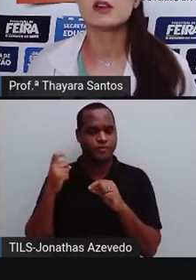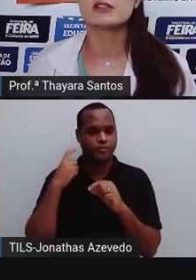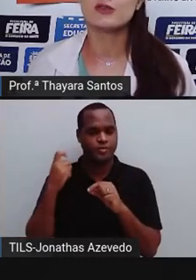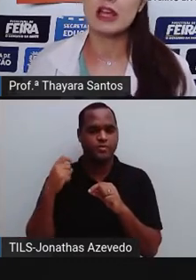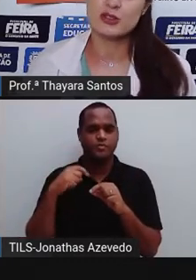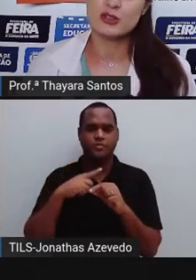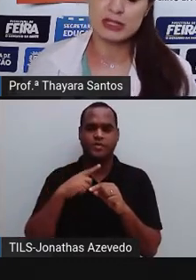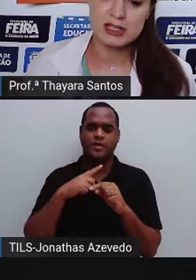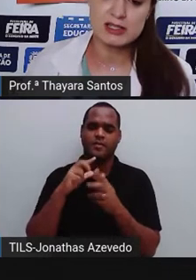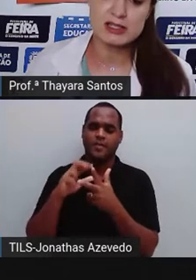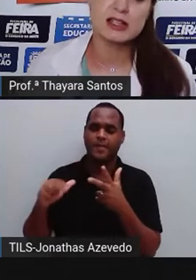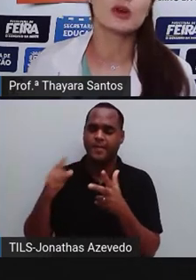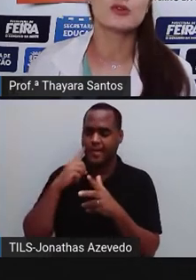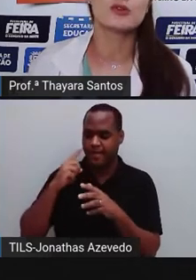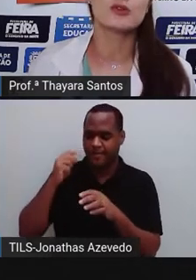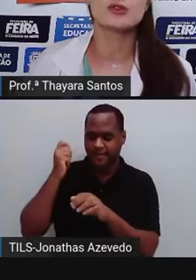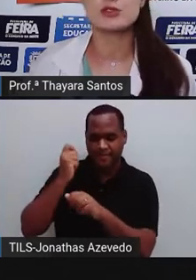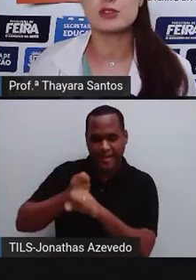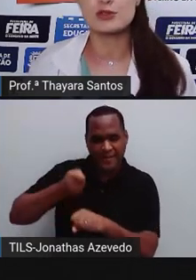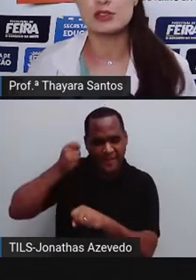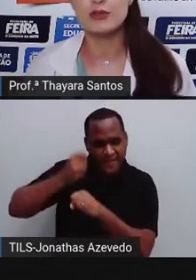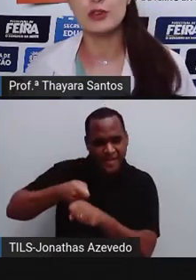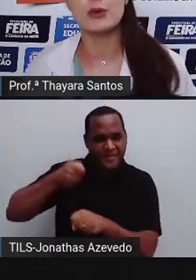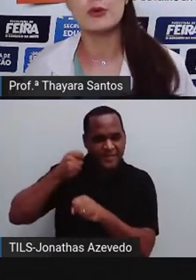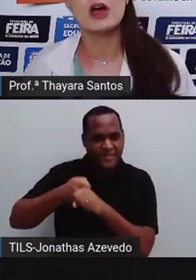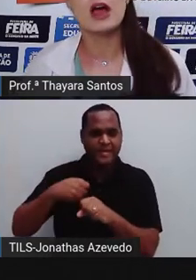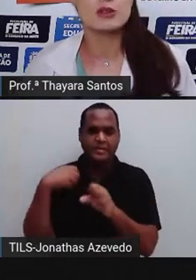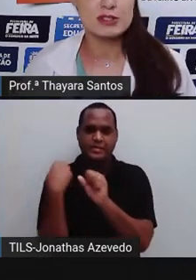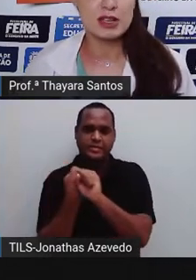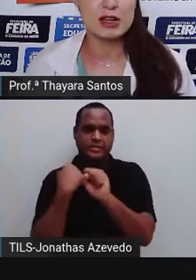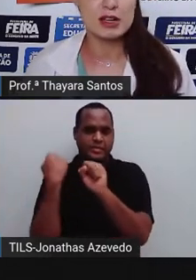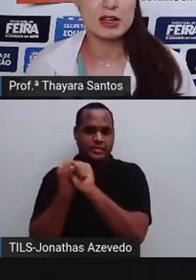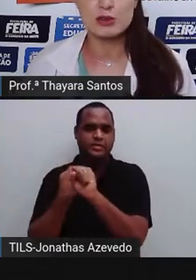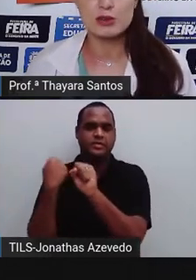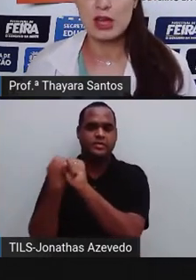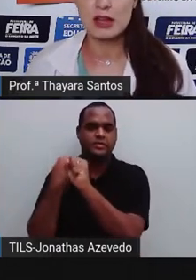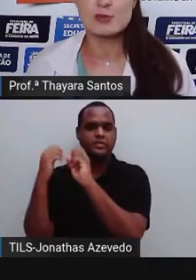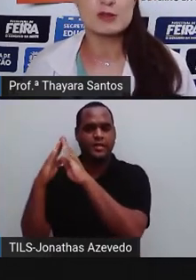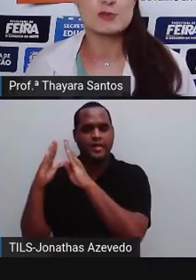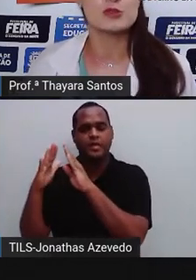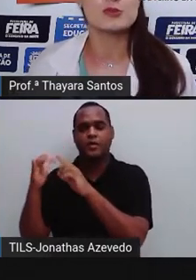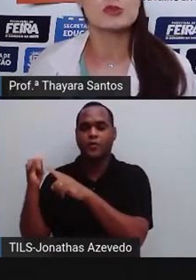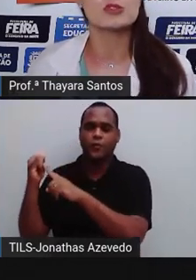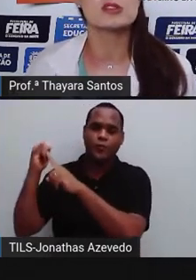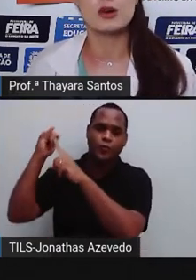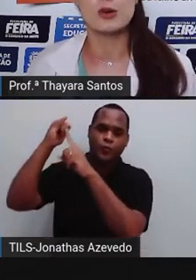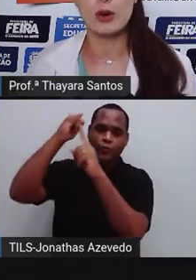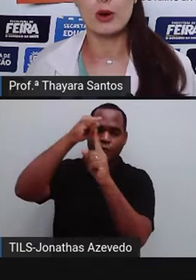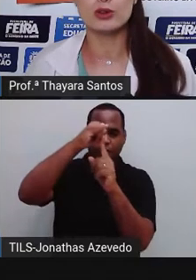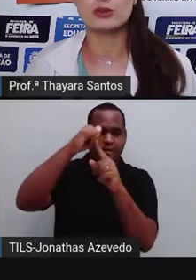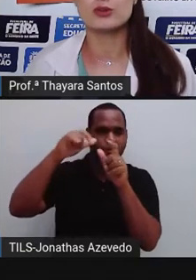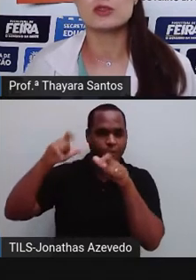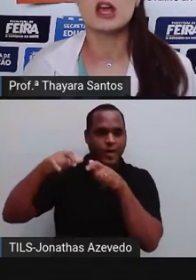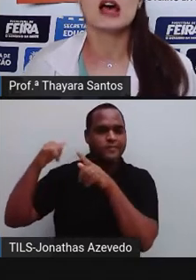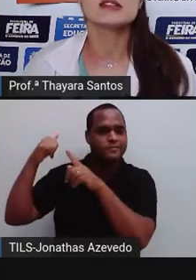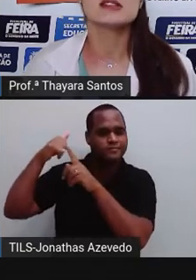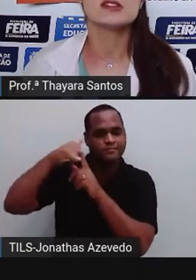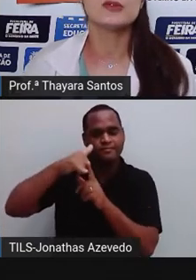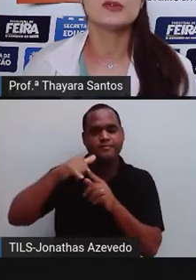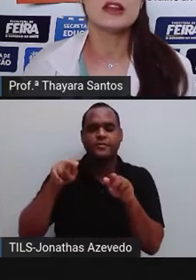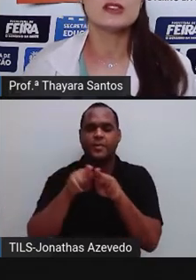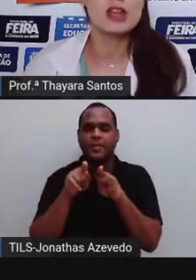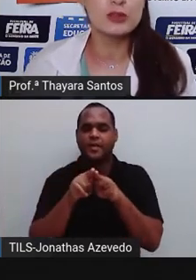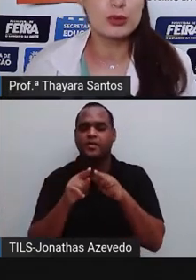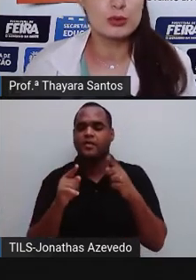são as atividades de mineração, da construção civil, aeronaves naqueles lugares mais próximos dos aeroportos, as